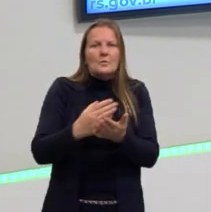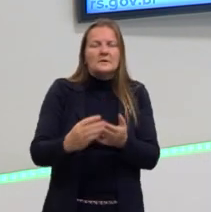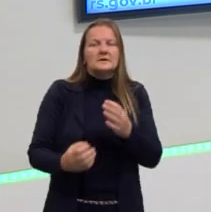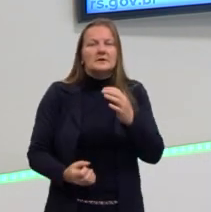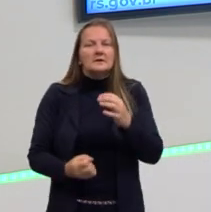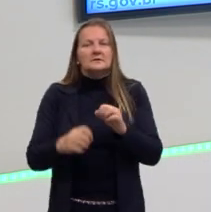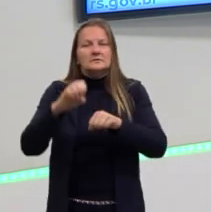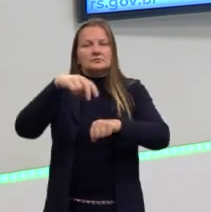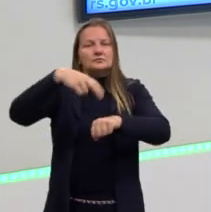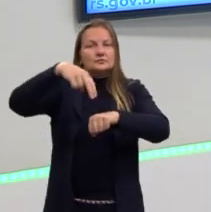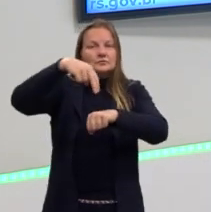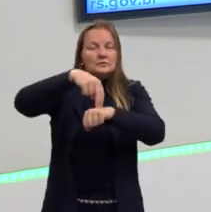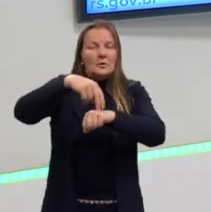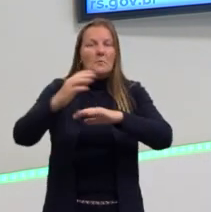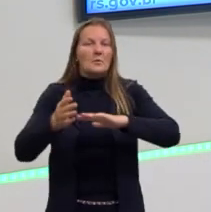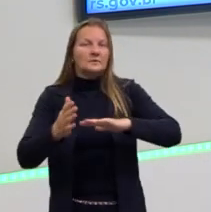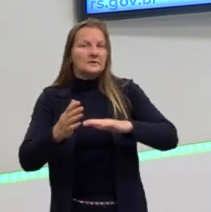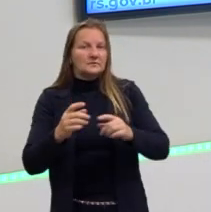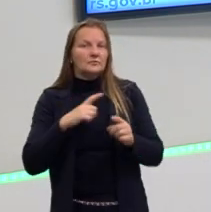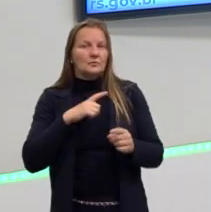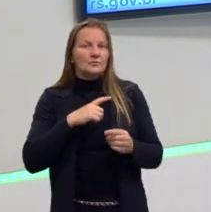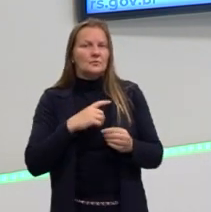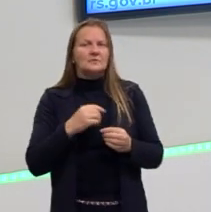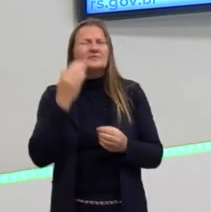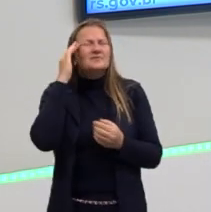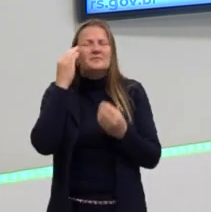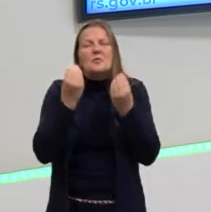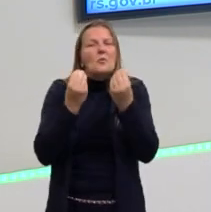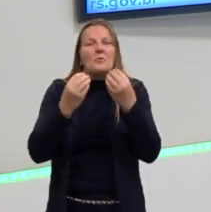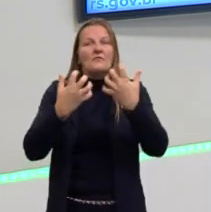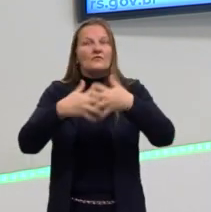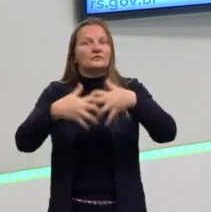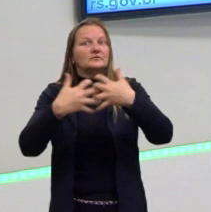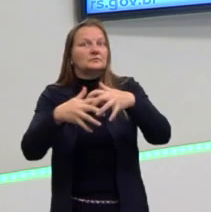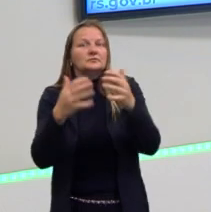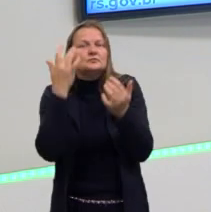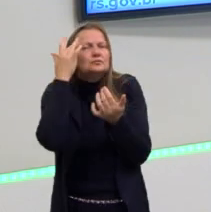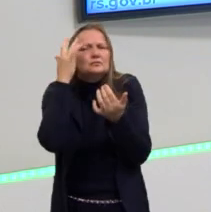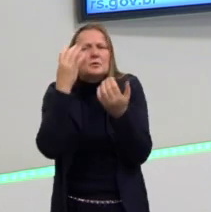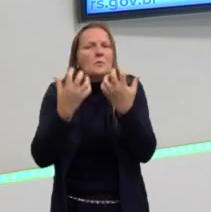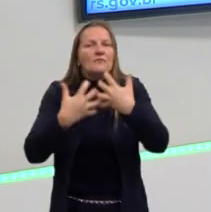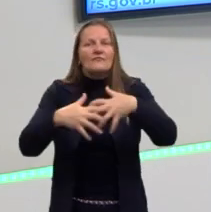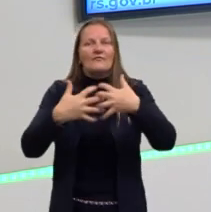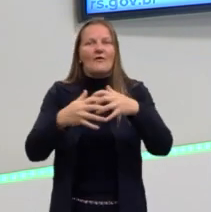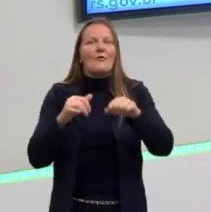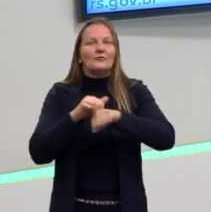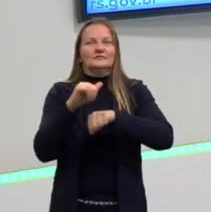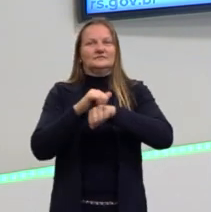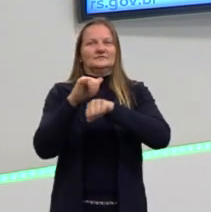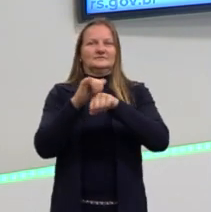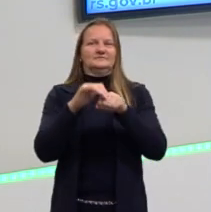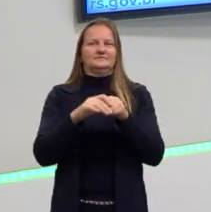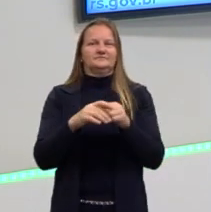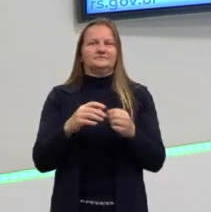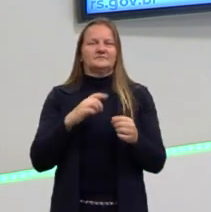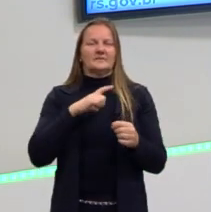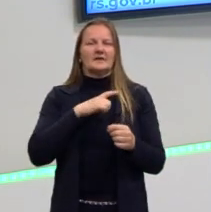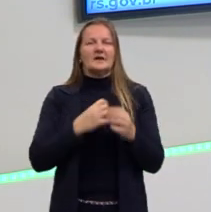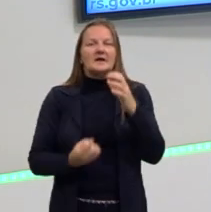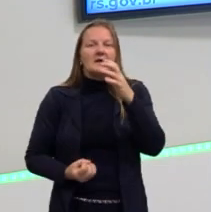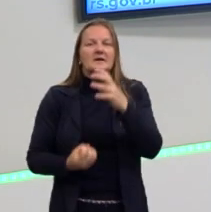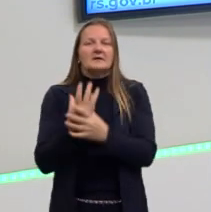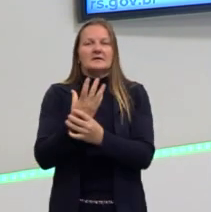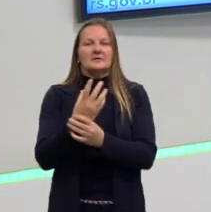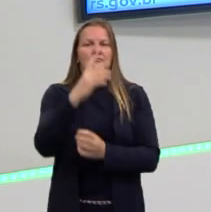que criar o Estado Nacional Moderno. Sem saber o que seria, como seria, como isso iria acontecer, os caras criam do nada